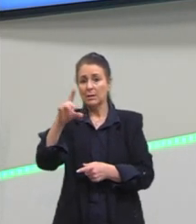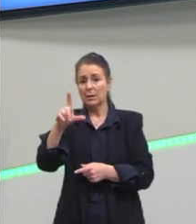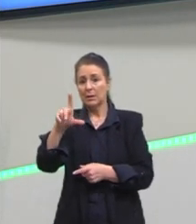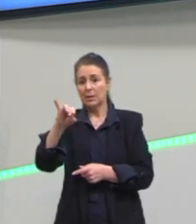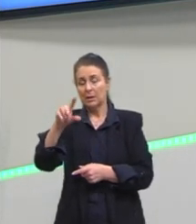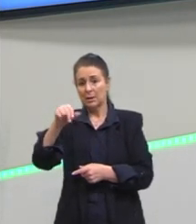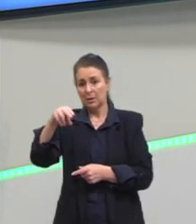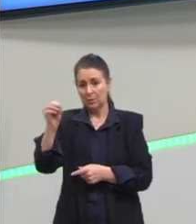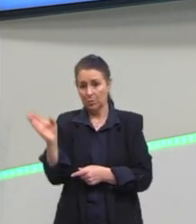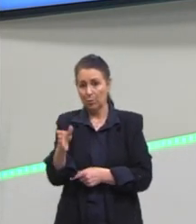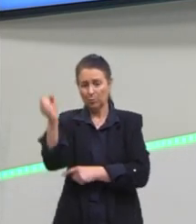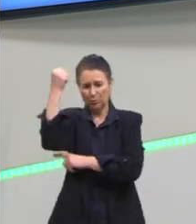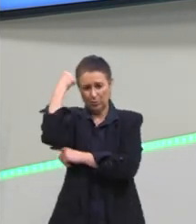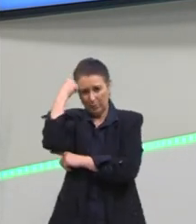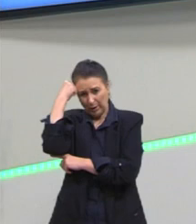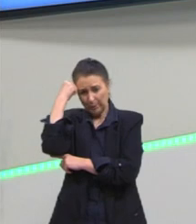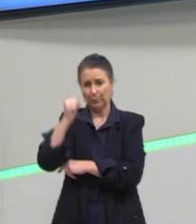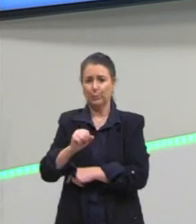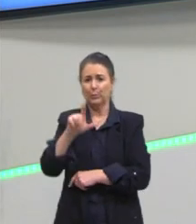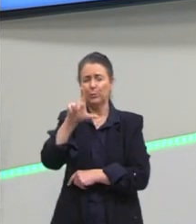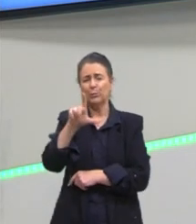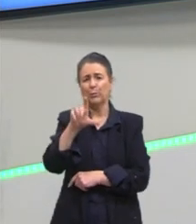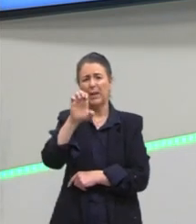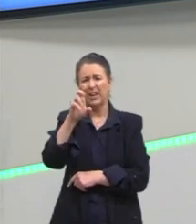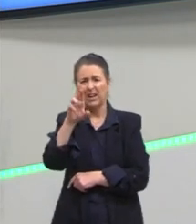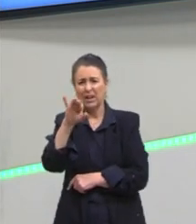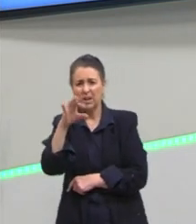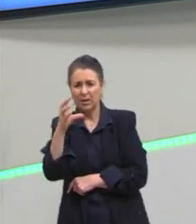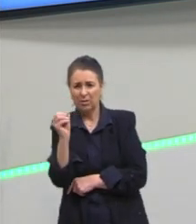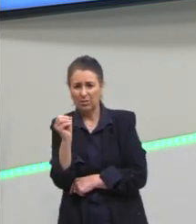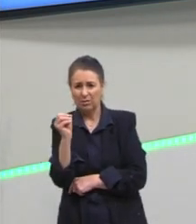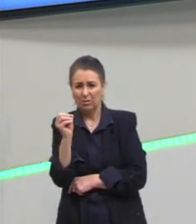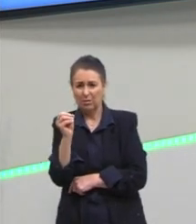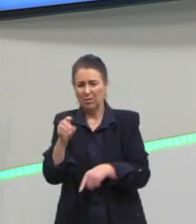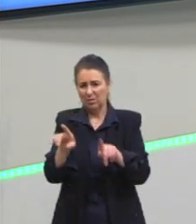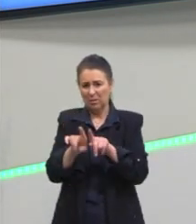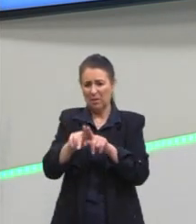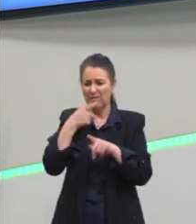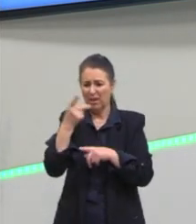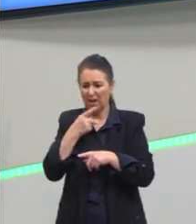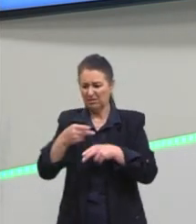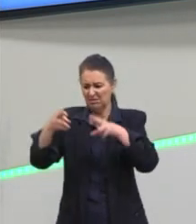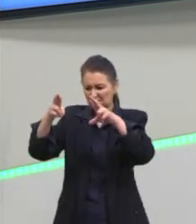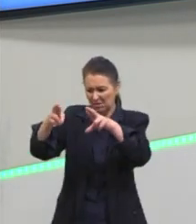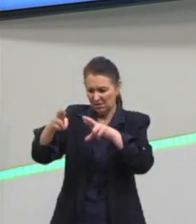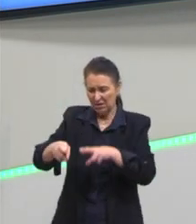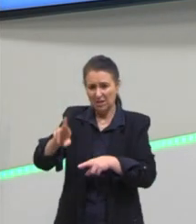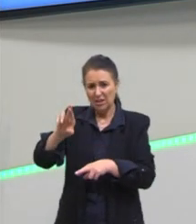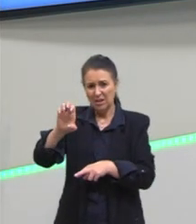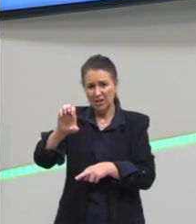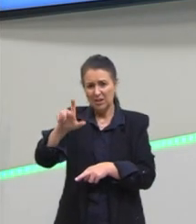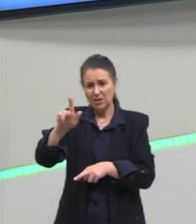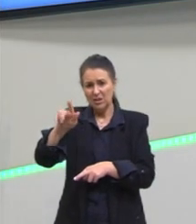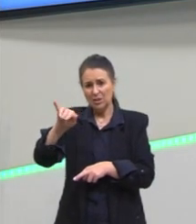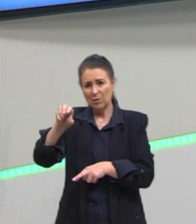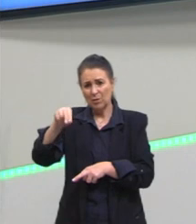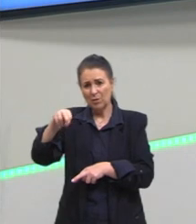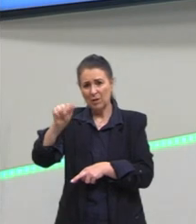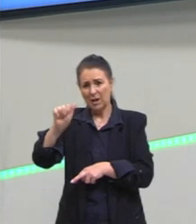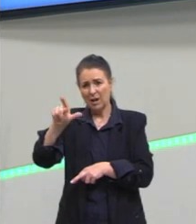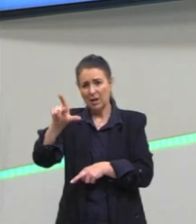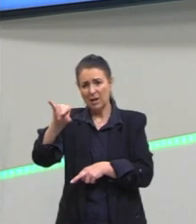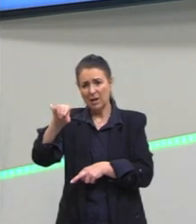Veríssimo, do Jorge Amado, chamá-los de regionalistas, eu acho que diminui um pouco, né, a grandeza desses autores. Ele é